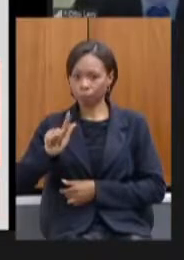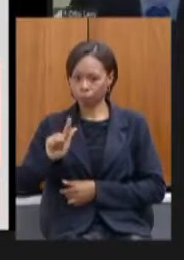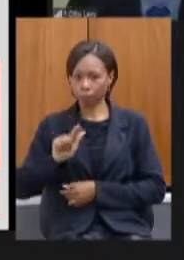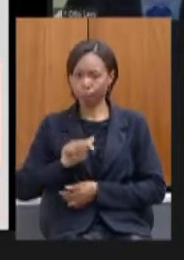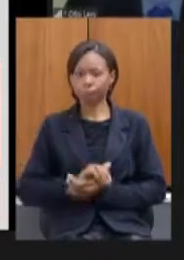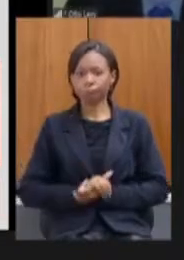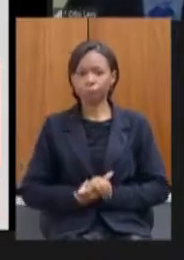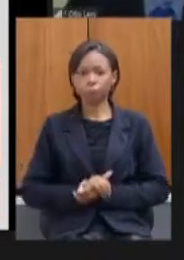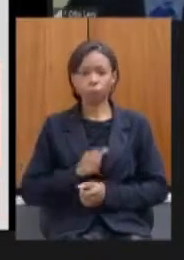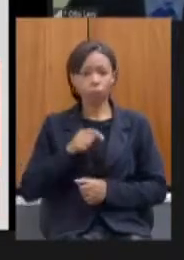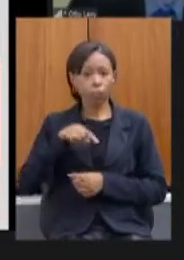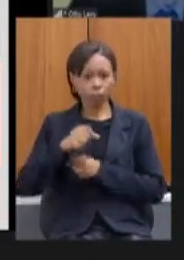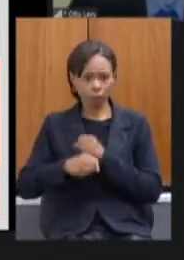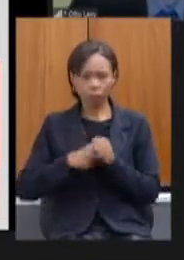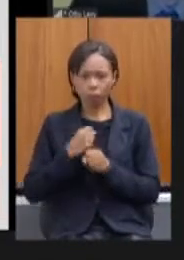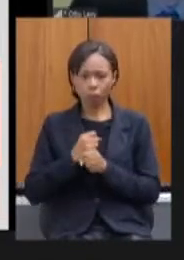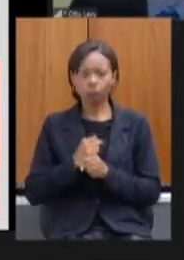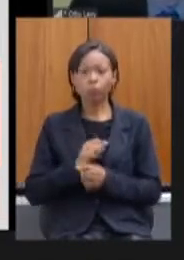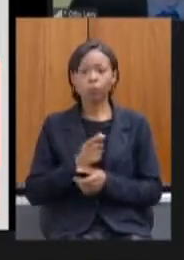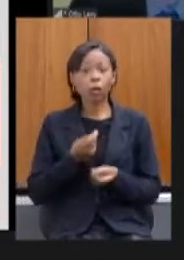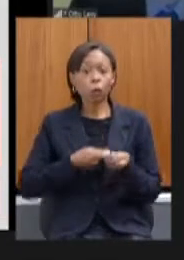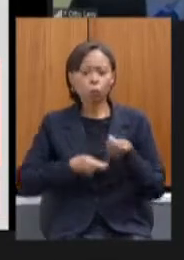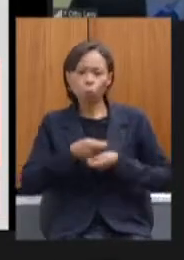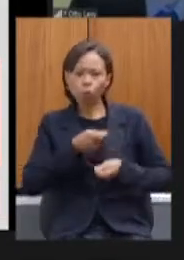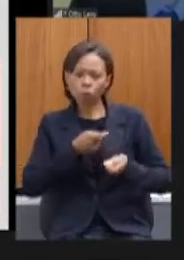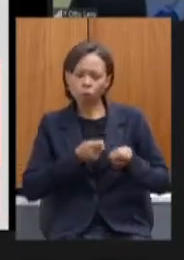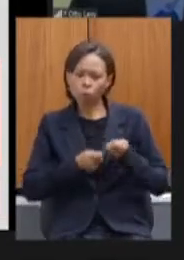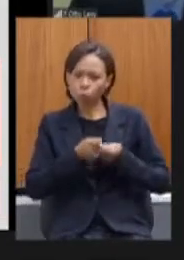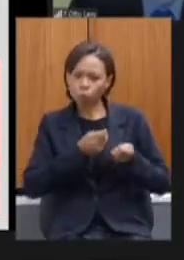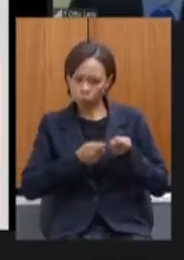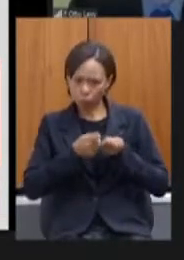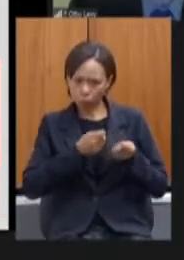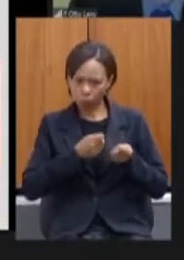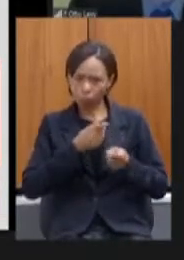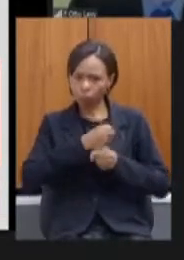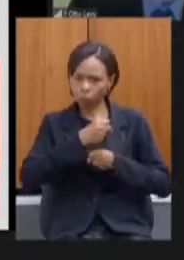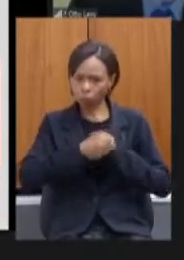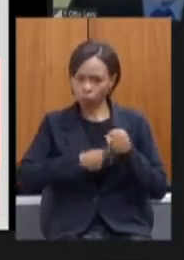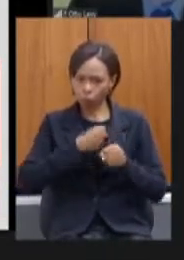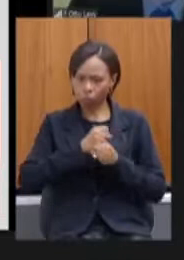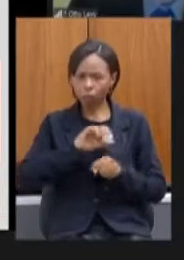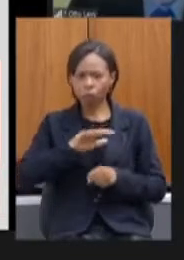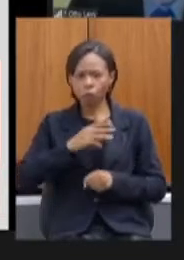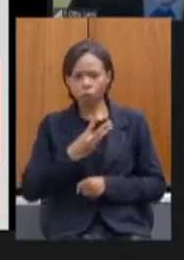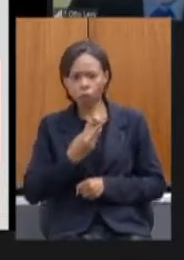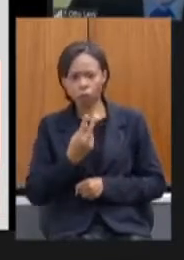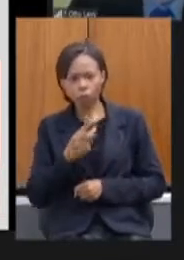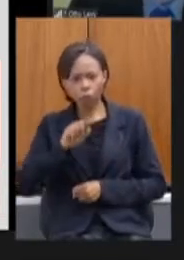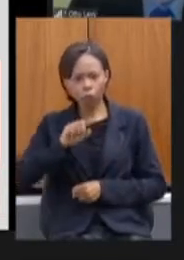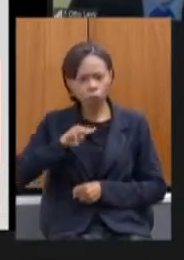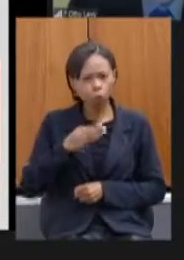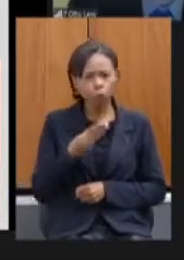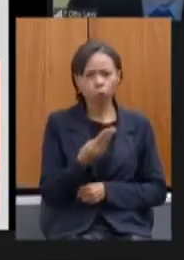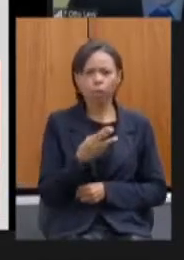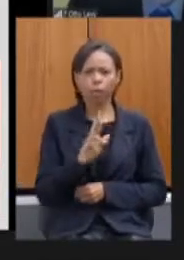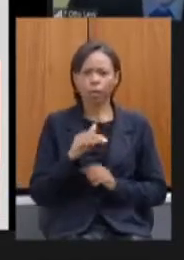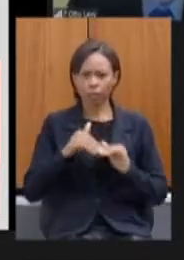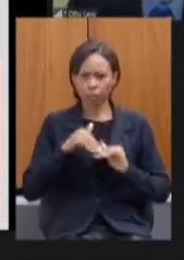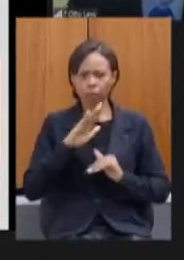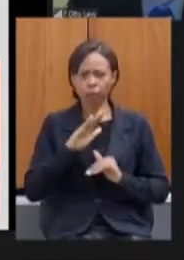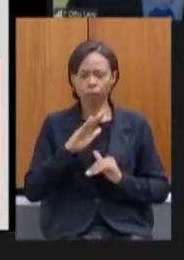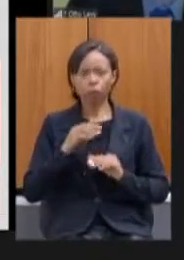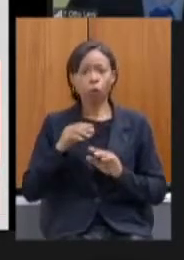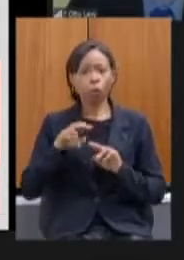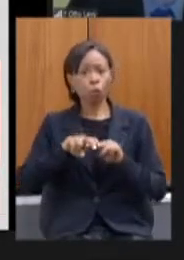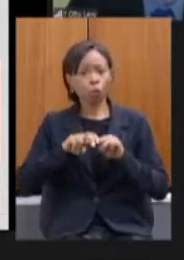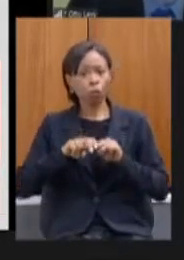economia anual superior a 32 milhões de reais em decorrência da redução de quase